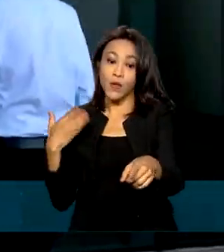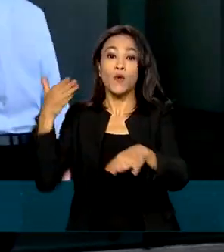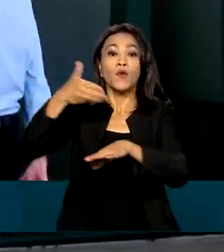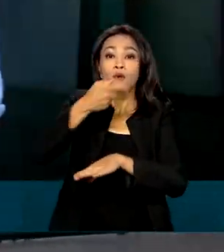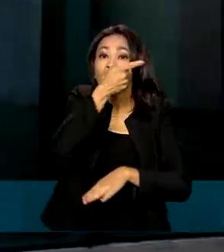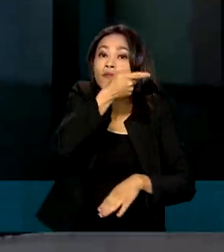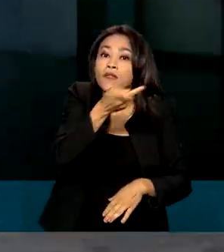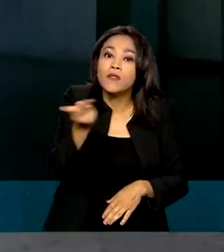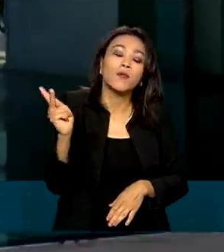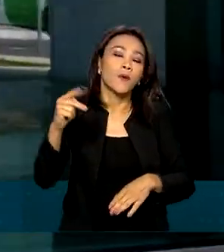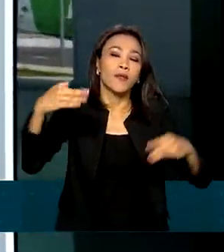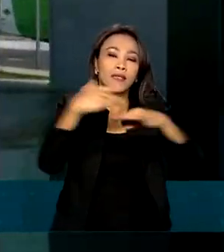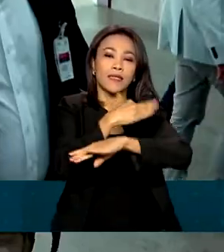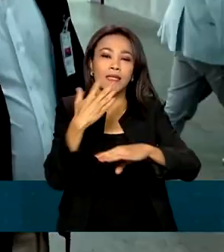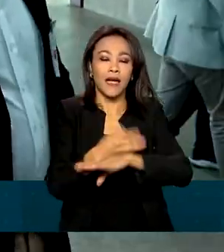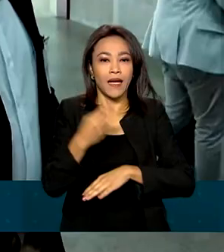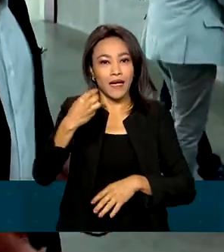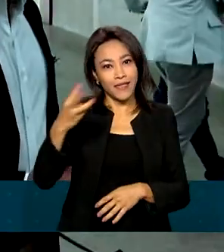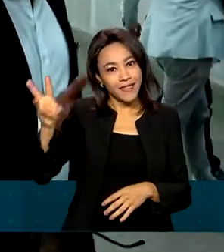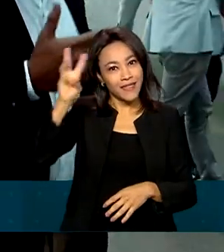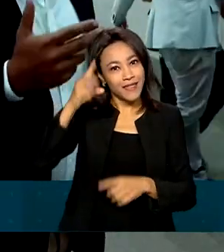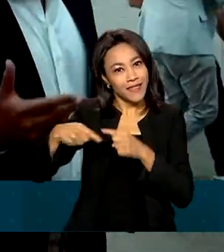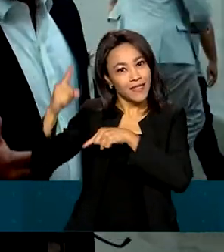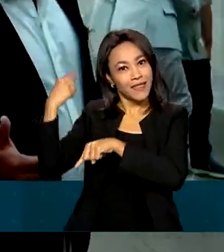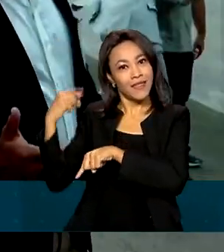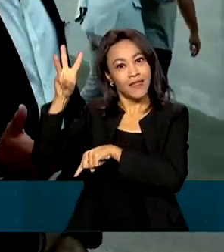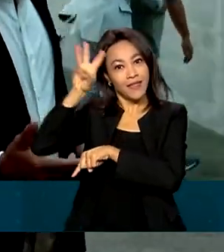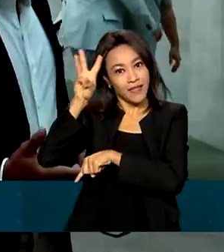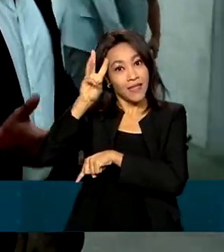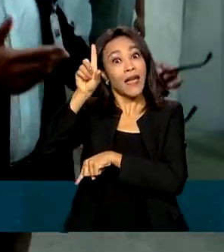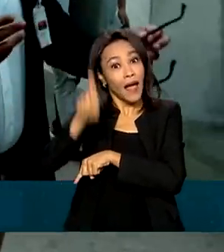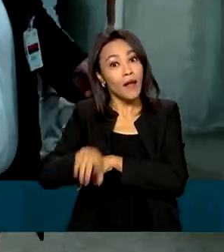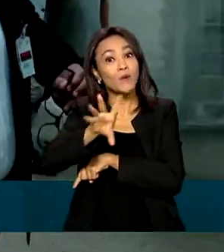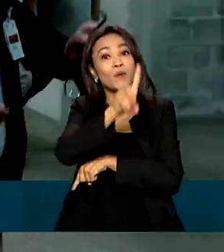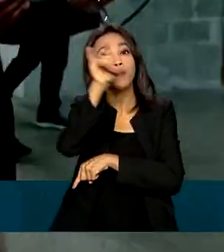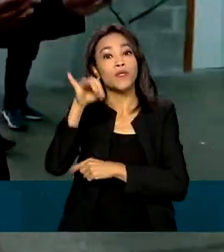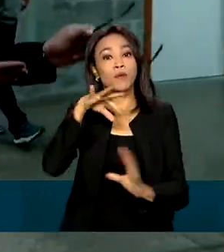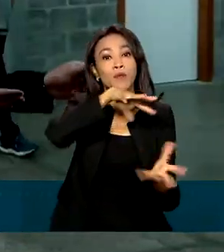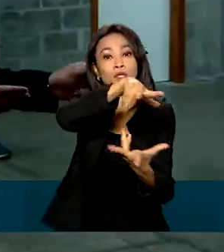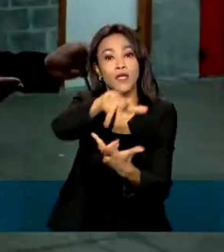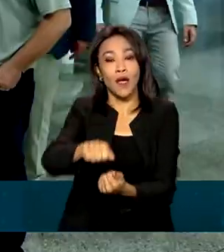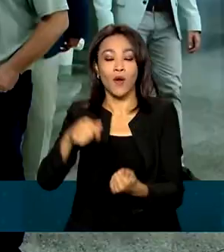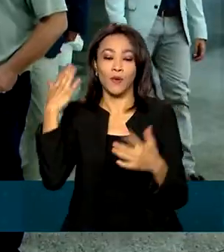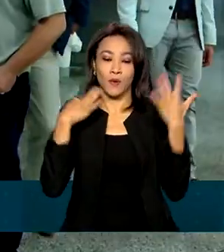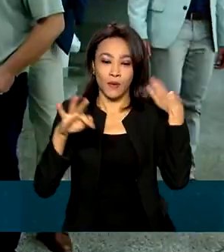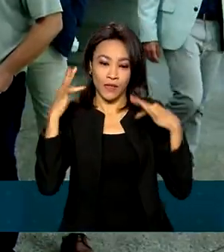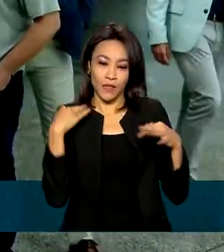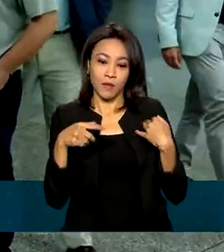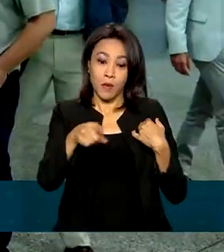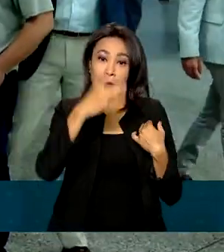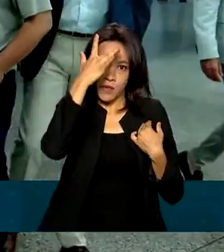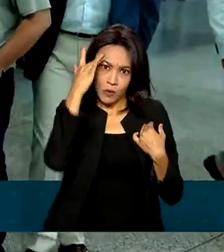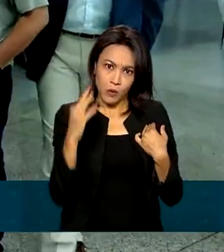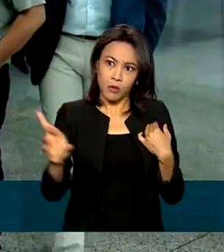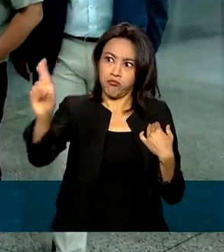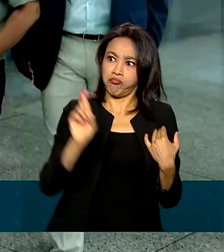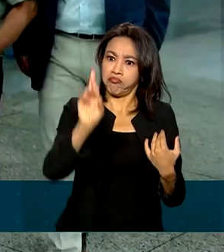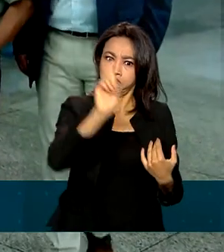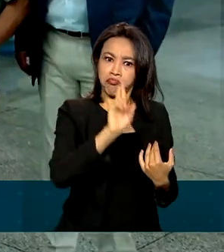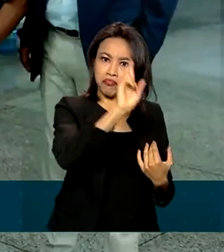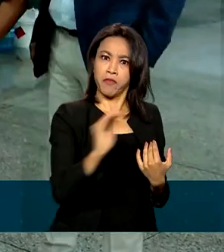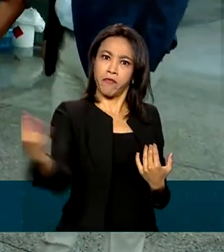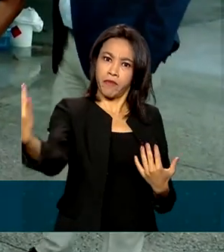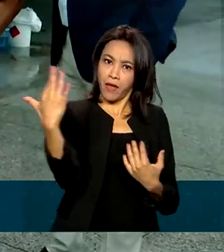Manaus nesta terça-feira, Dia Mundial do Turismo. Ele foi recebido por representantes do setor, que destacaram o